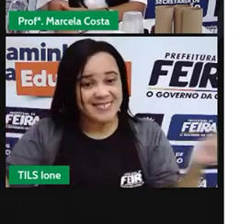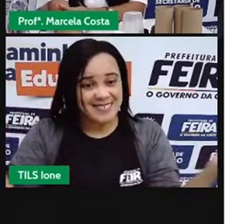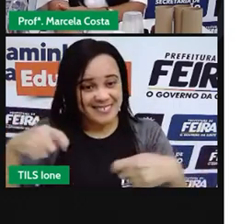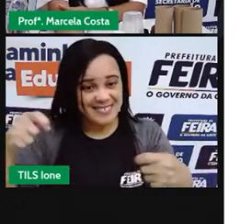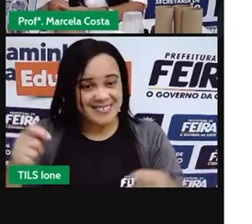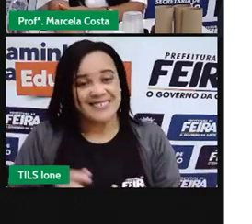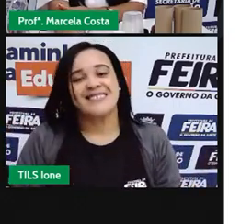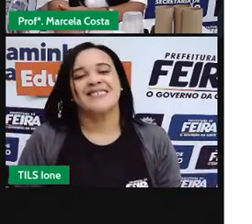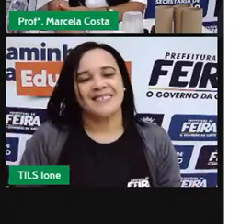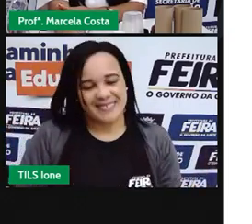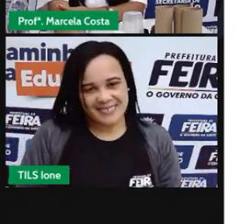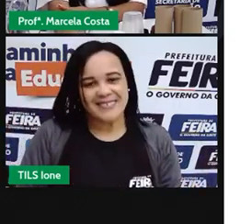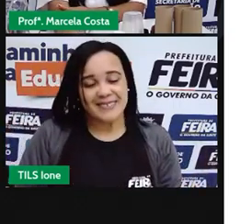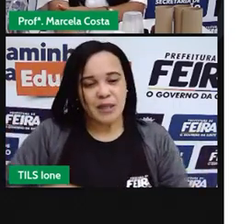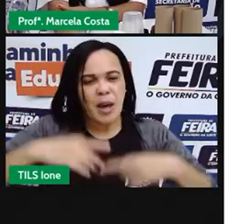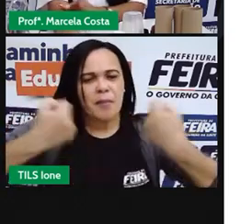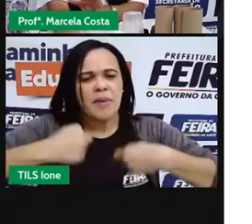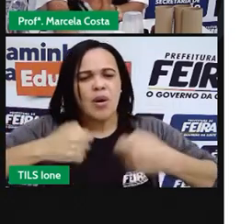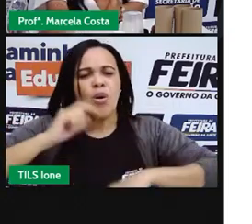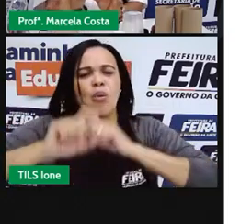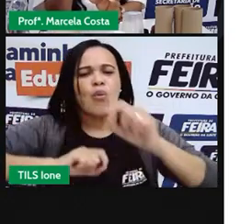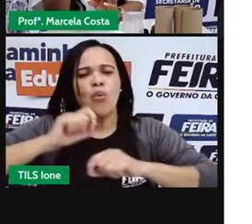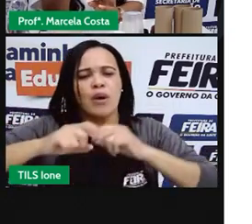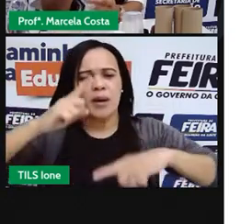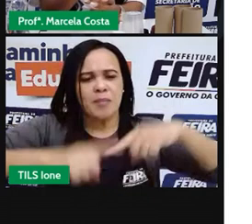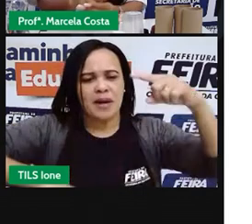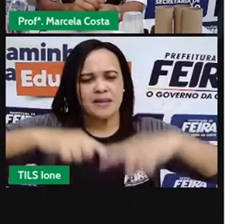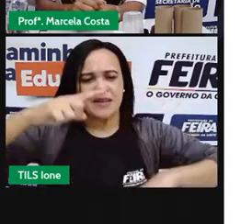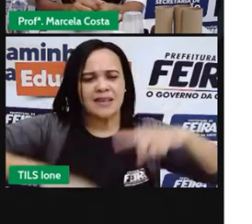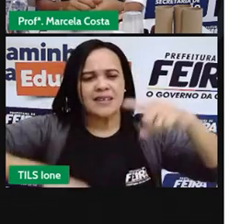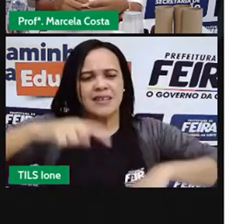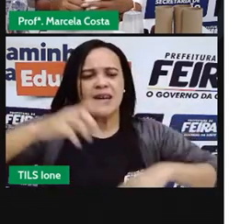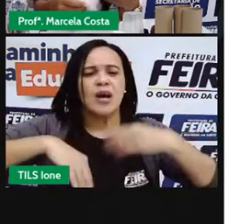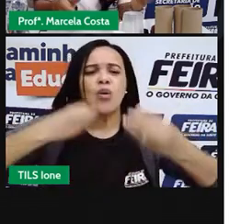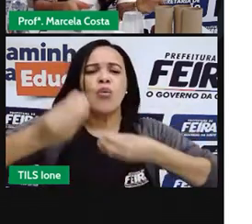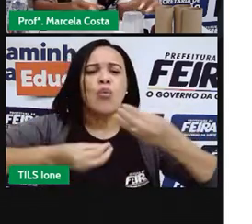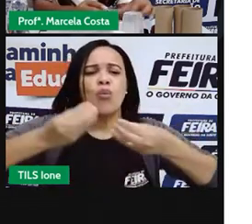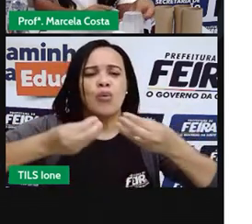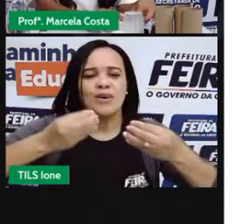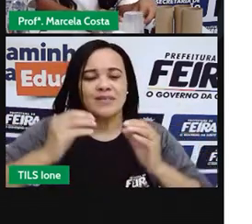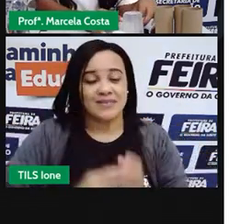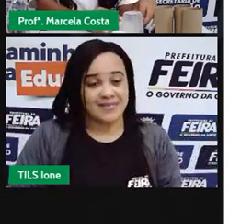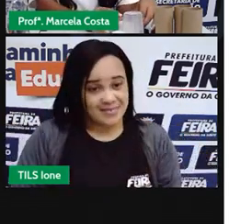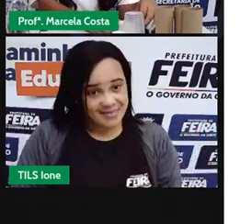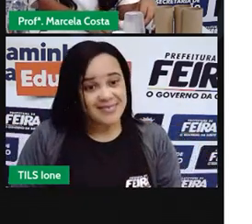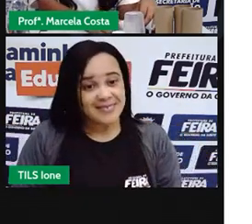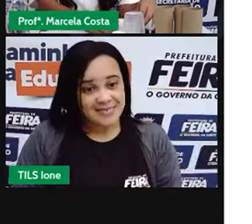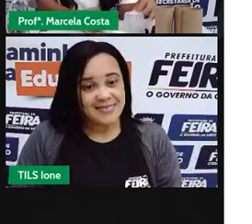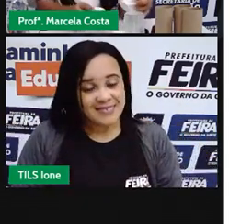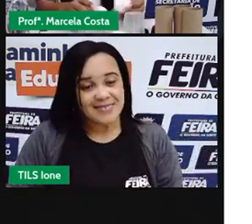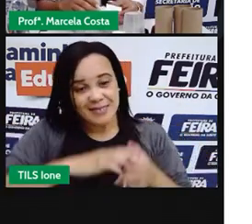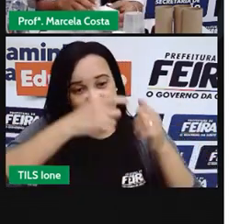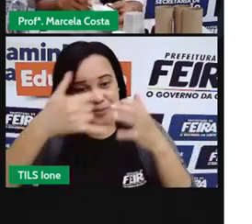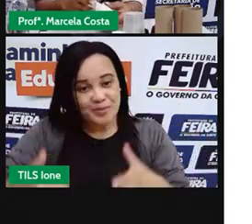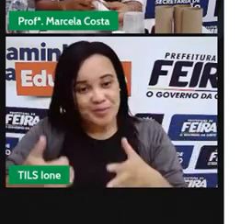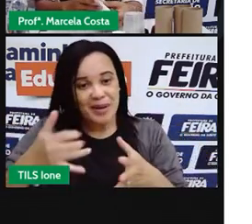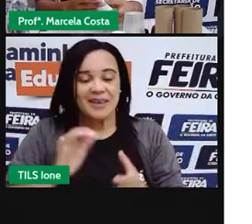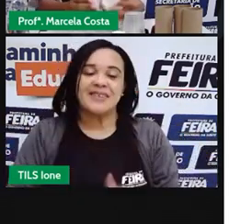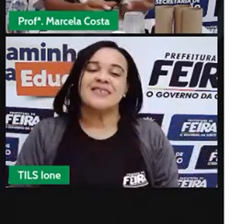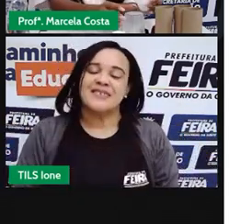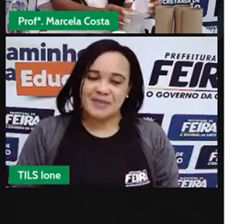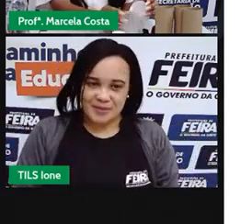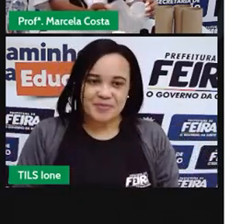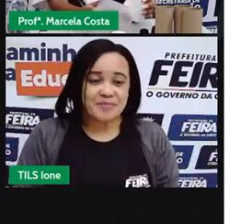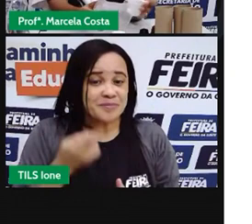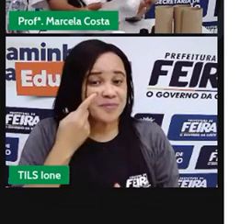Então, você vai precisar de alguns materiais. E aí eu vou te dizer que materiais vão ser esses que você